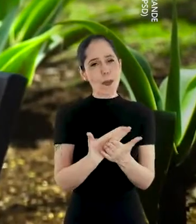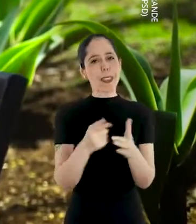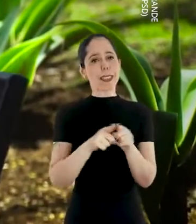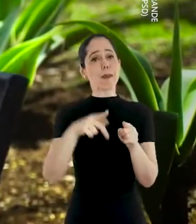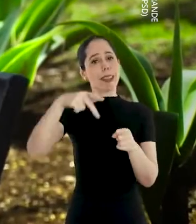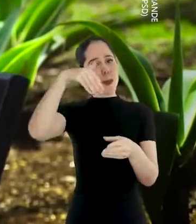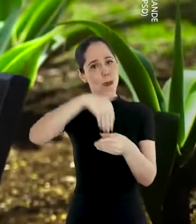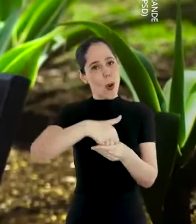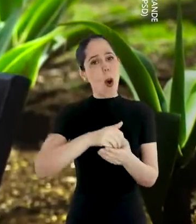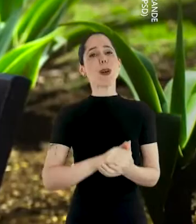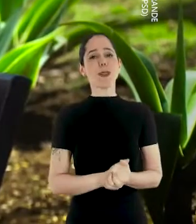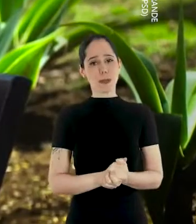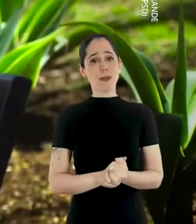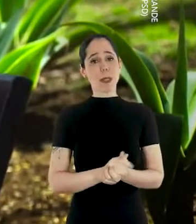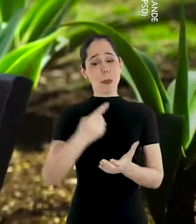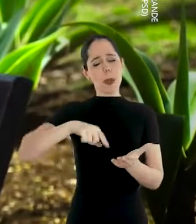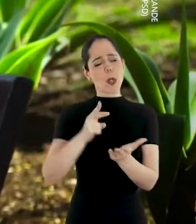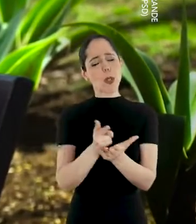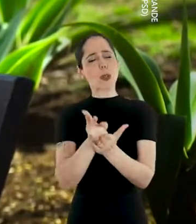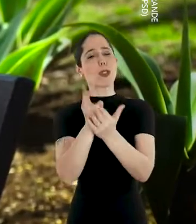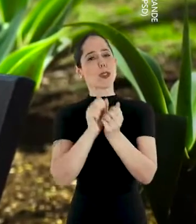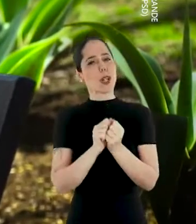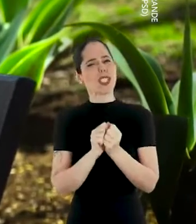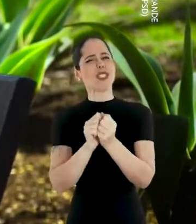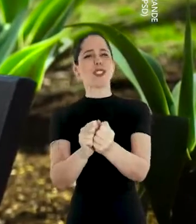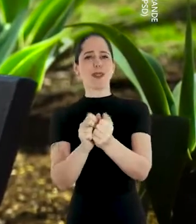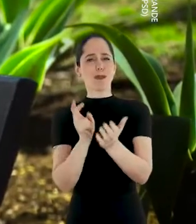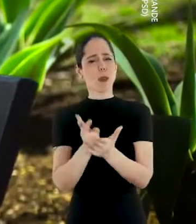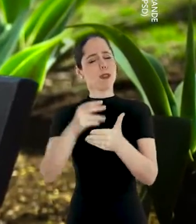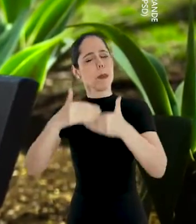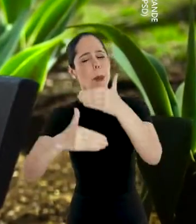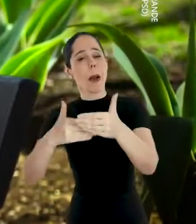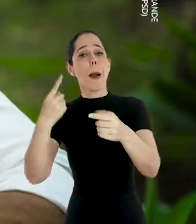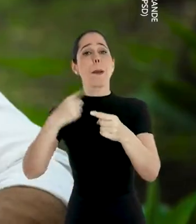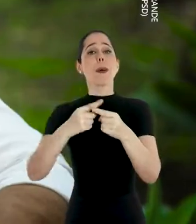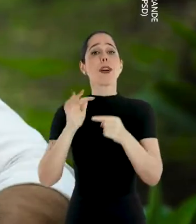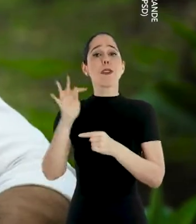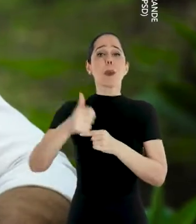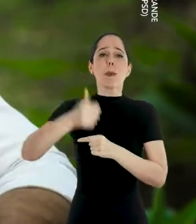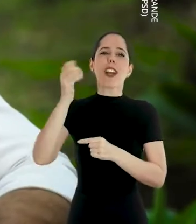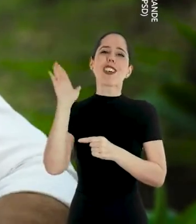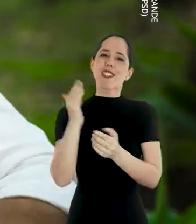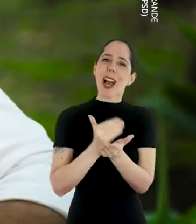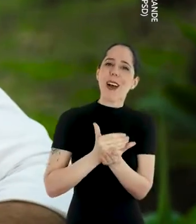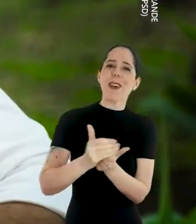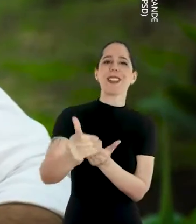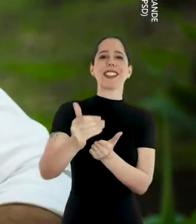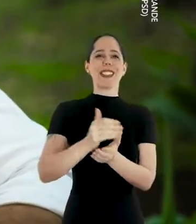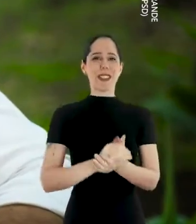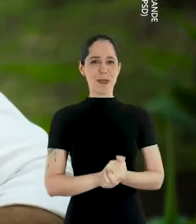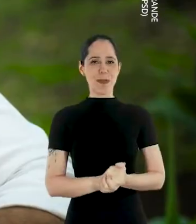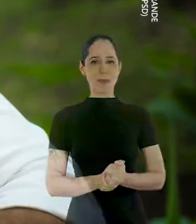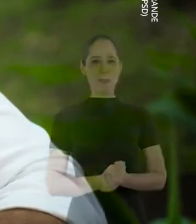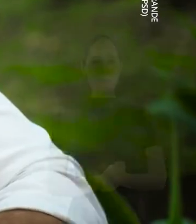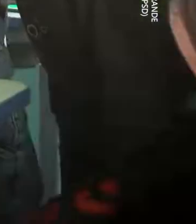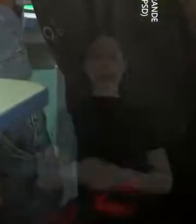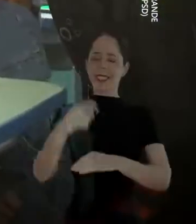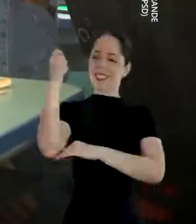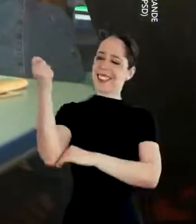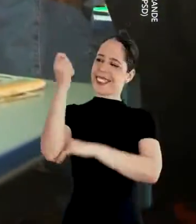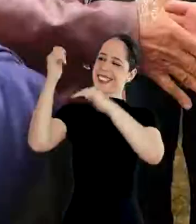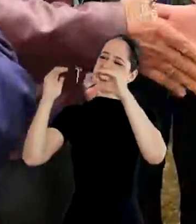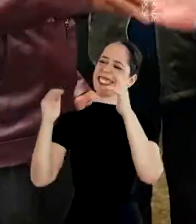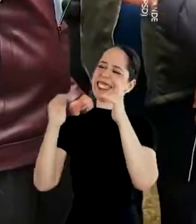confiança, com o seu voto, para continuarmos juntos, seguindo em frente. Porque um futuro melhor já está nascendo.